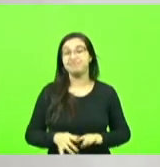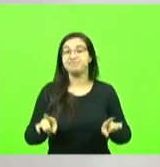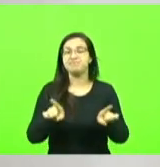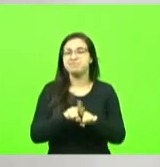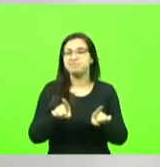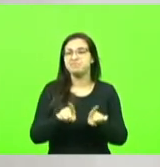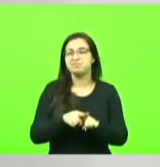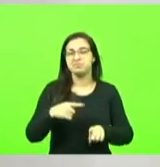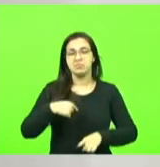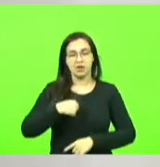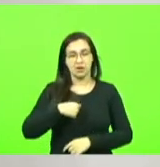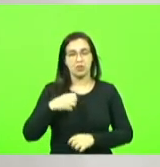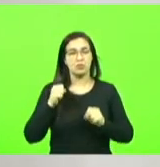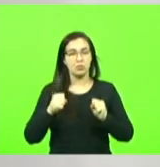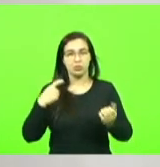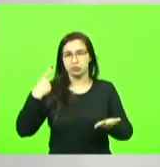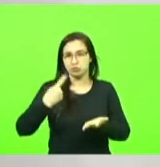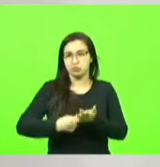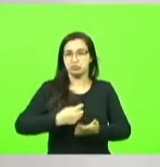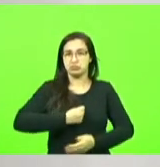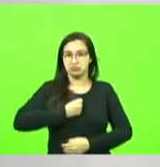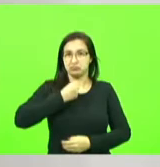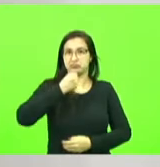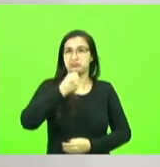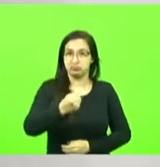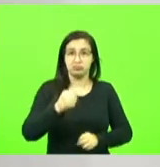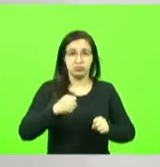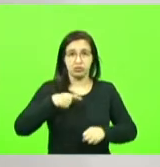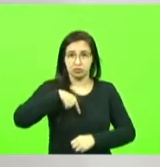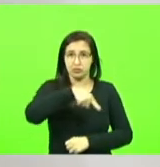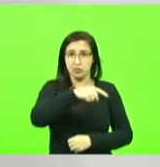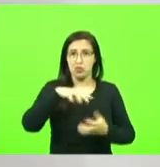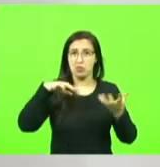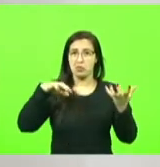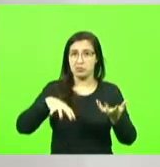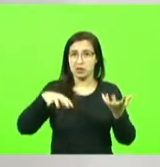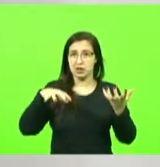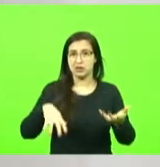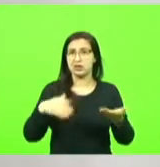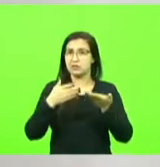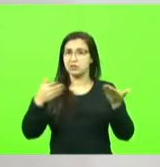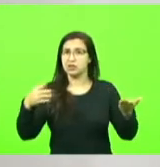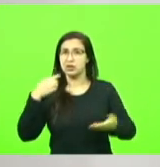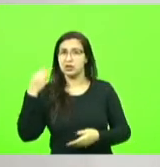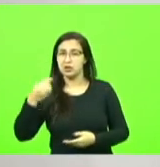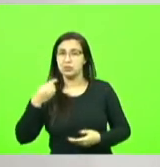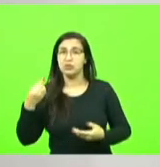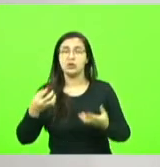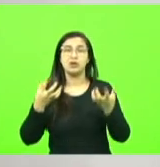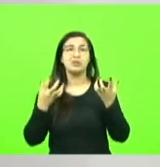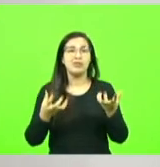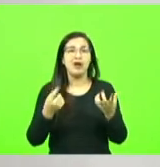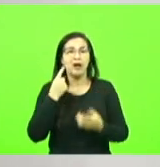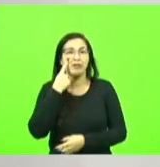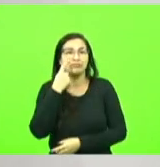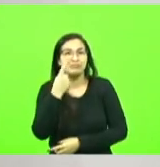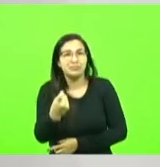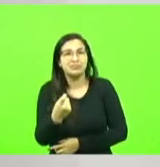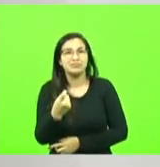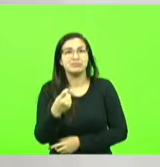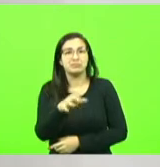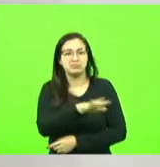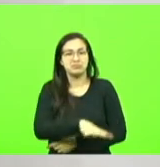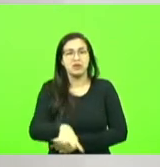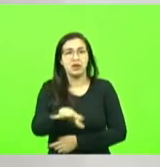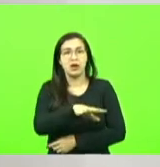coloco à disposição para ir até Brasília com os deputados que tiverem interesse nessas áreas e intermediar junto com a